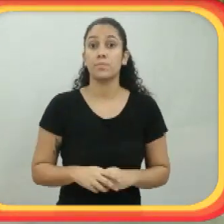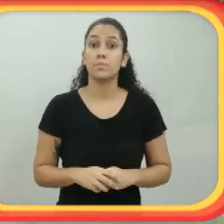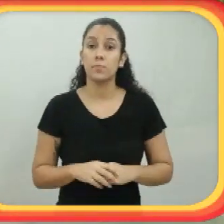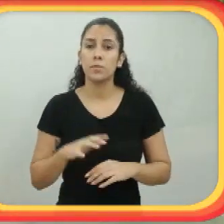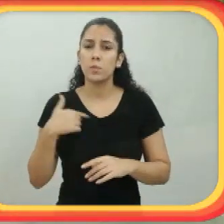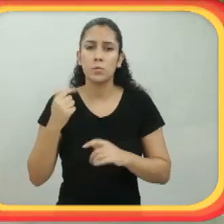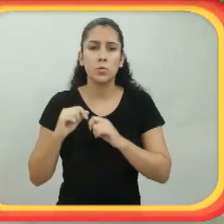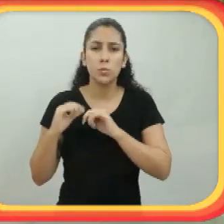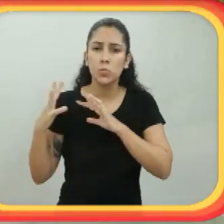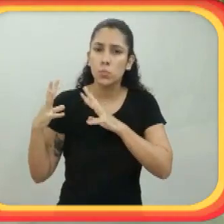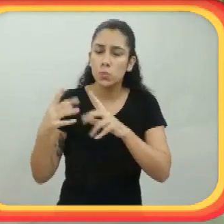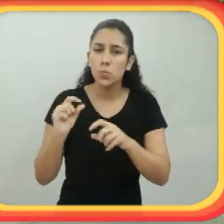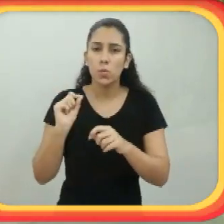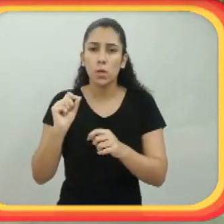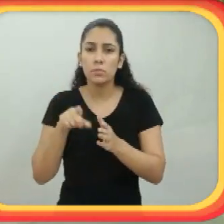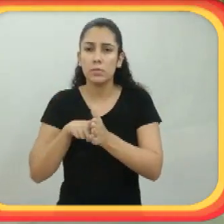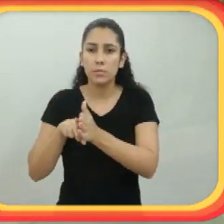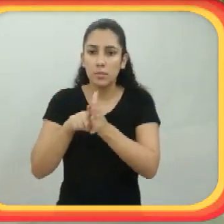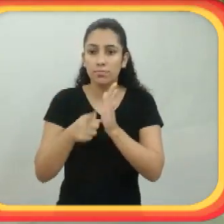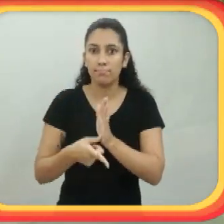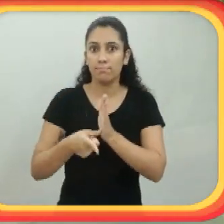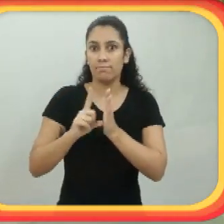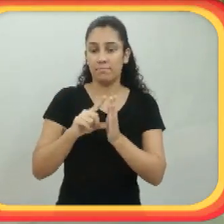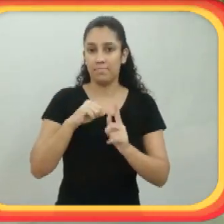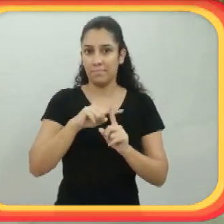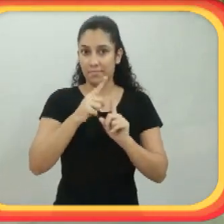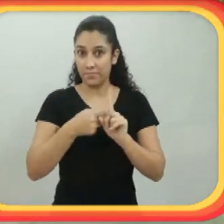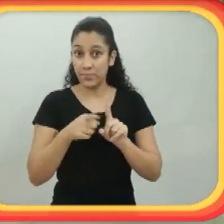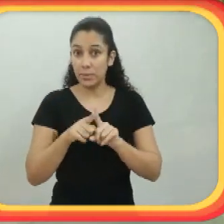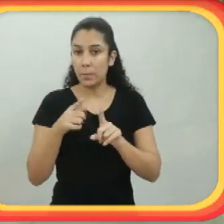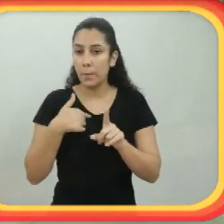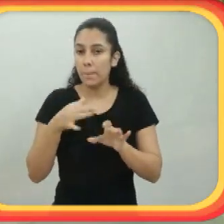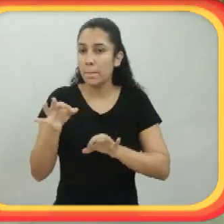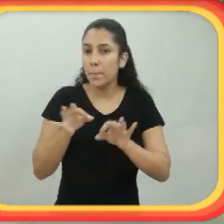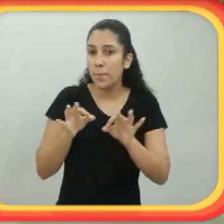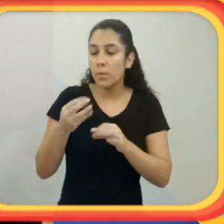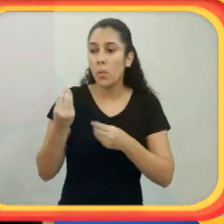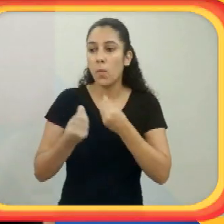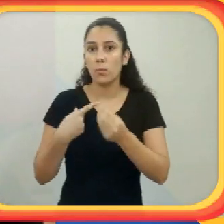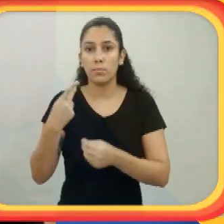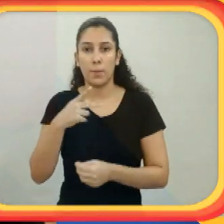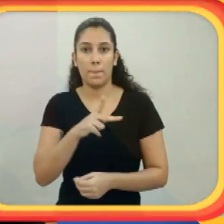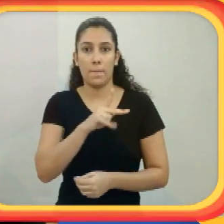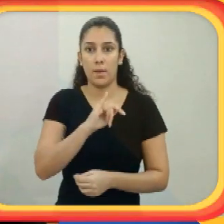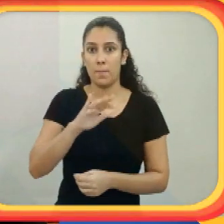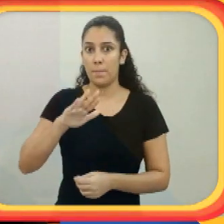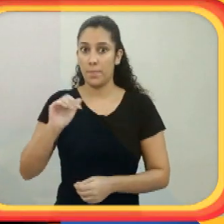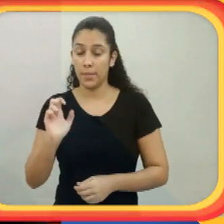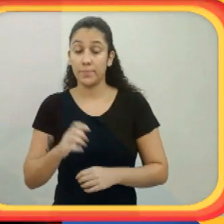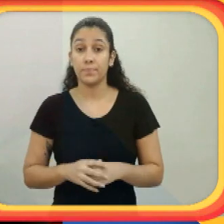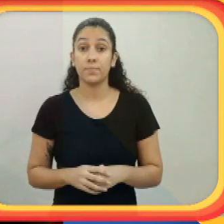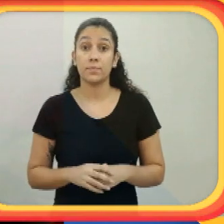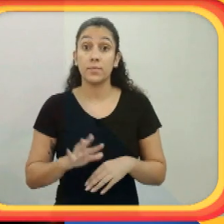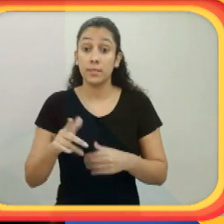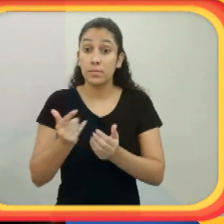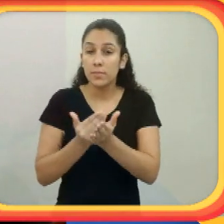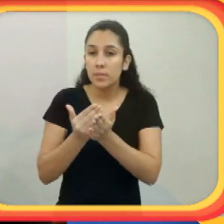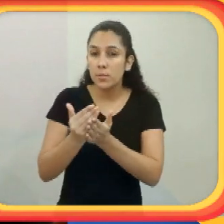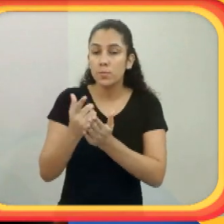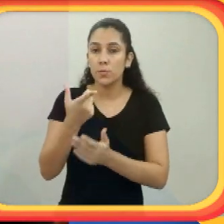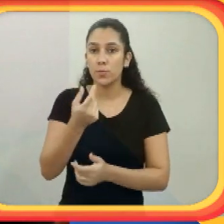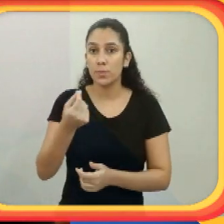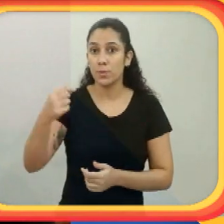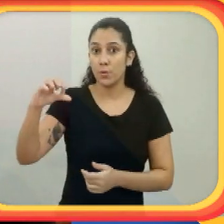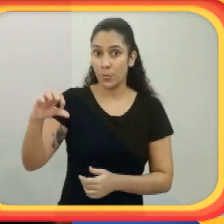muito desejadas, muito cuidadas. Nós fizemos todos os exames de pré